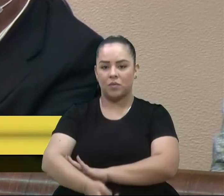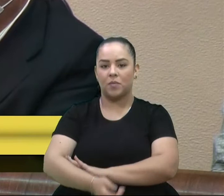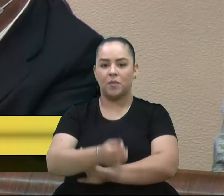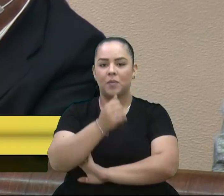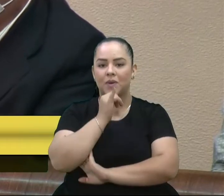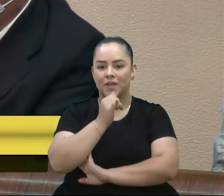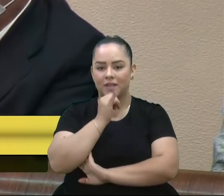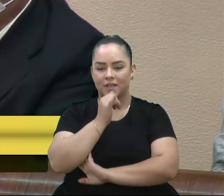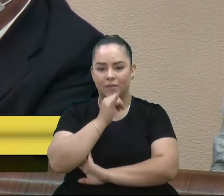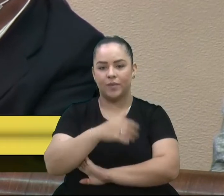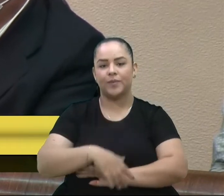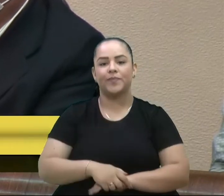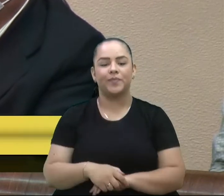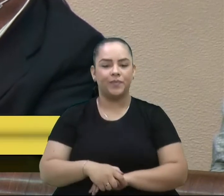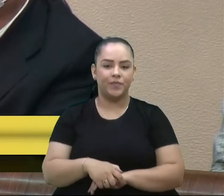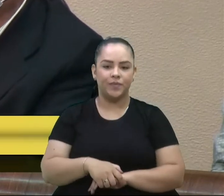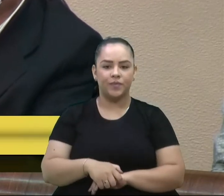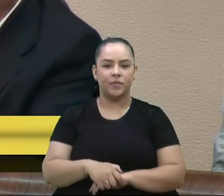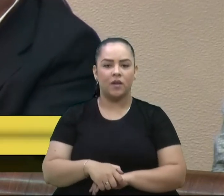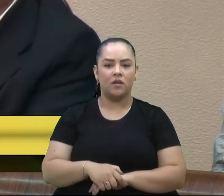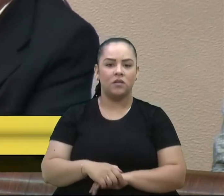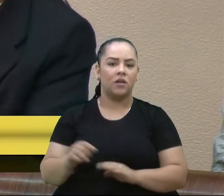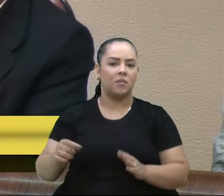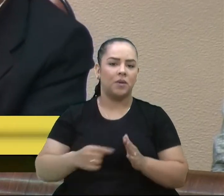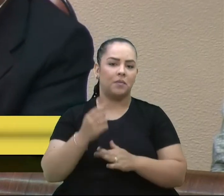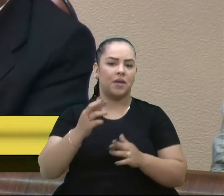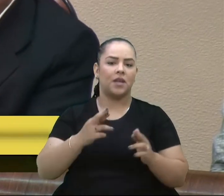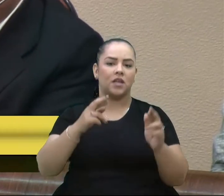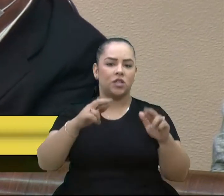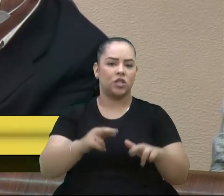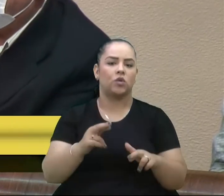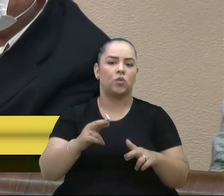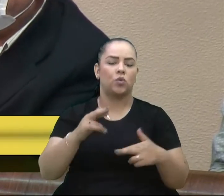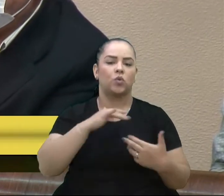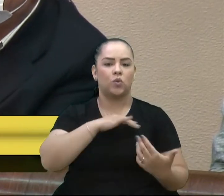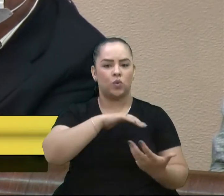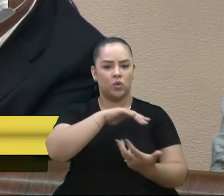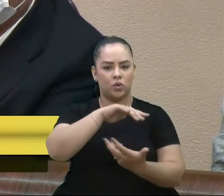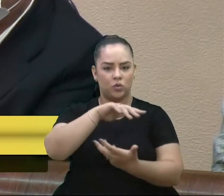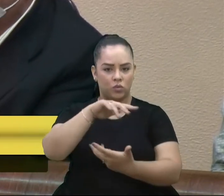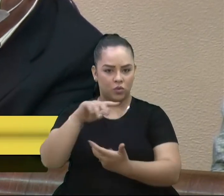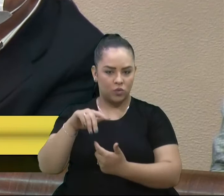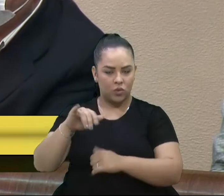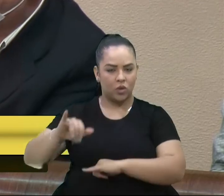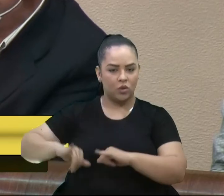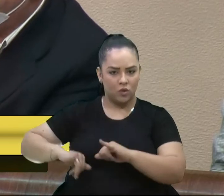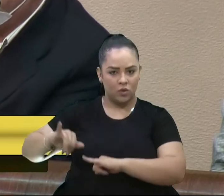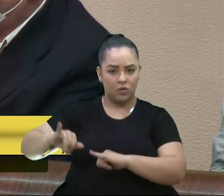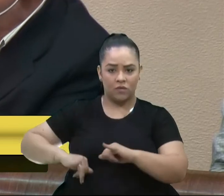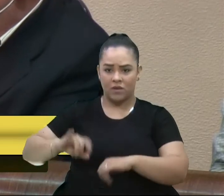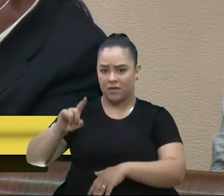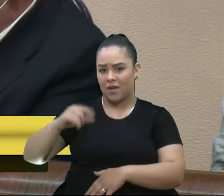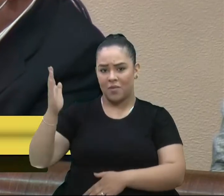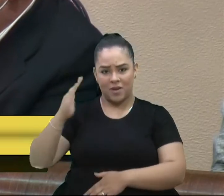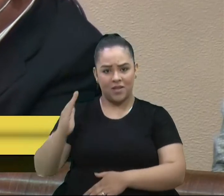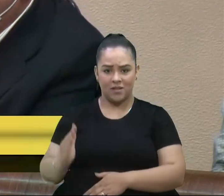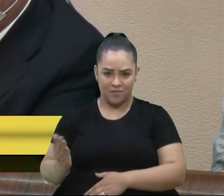primeiro, a primeira região do mundo a ser a sofrer as consequências vai ser o Brasil,